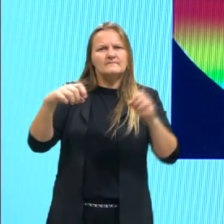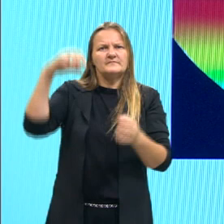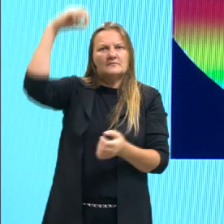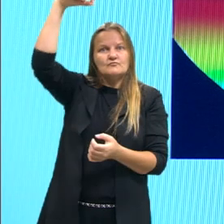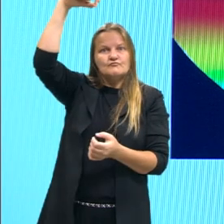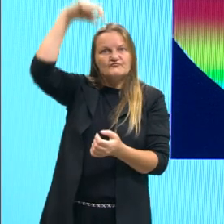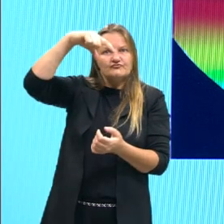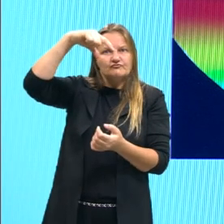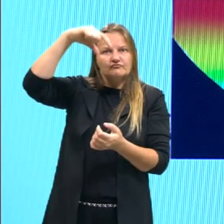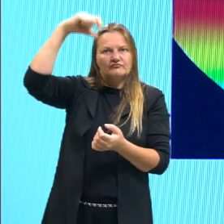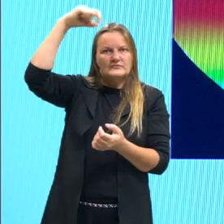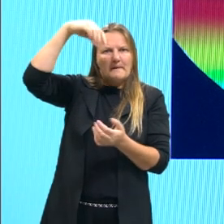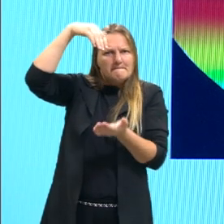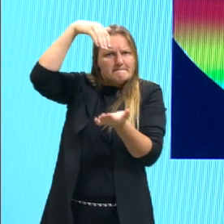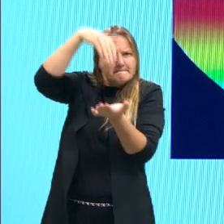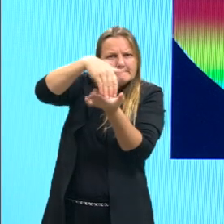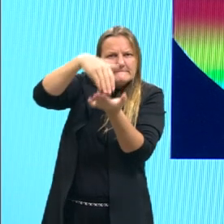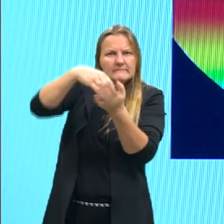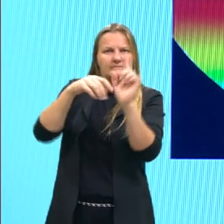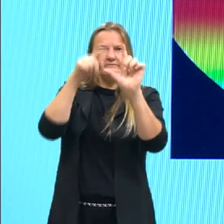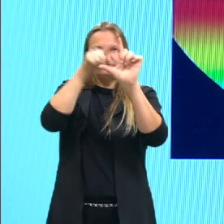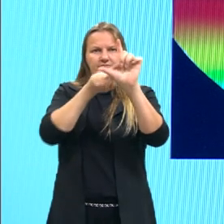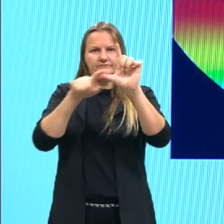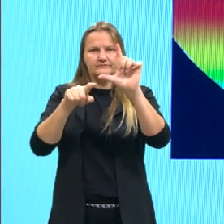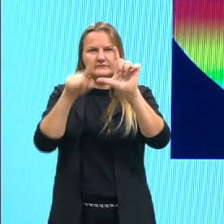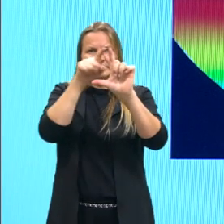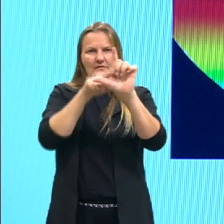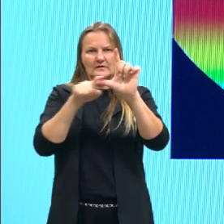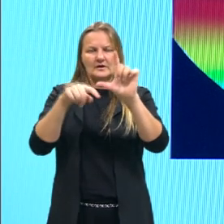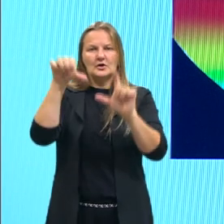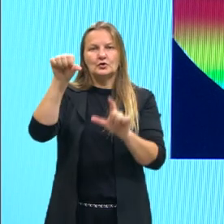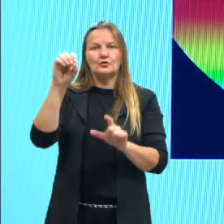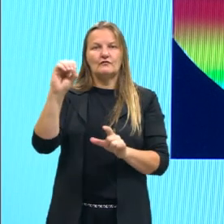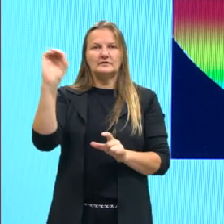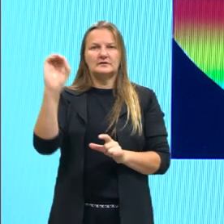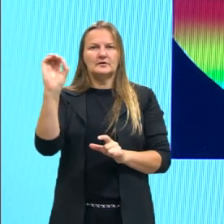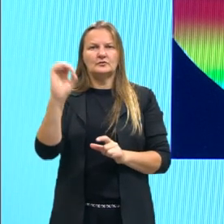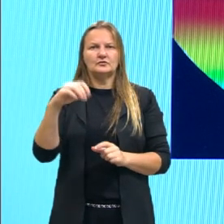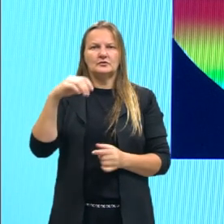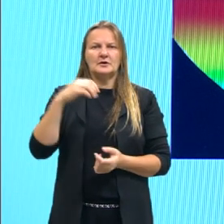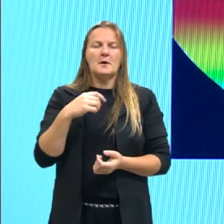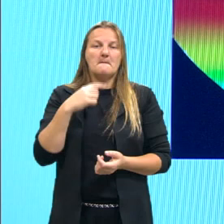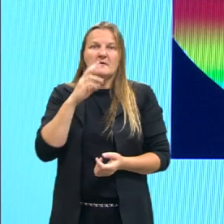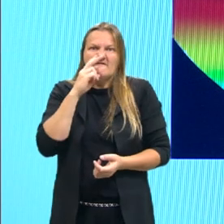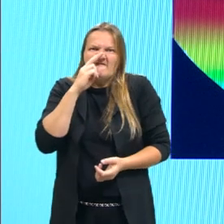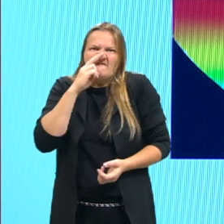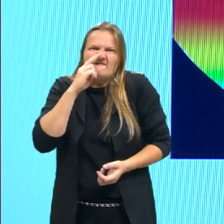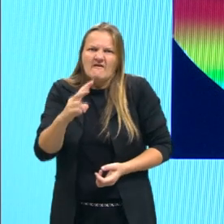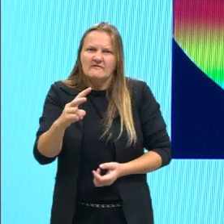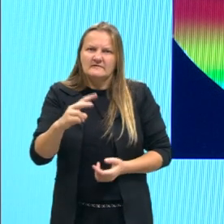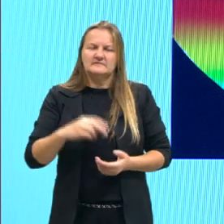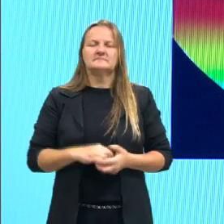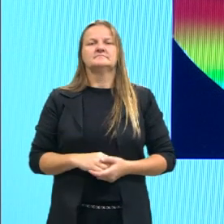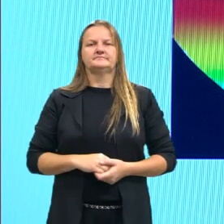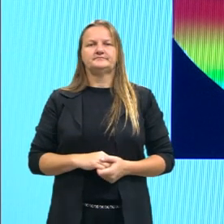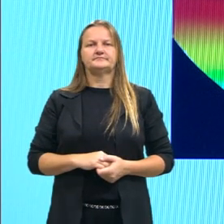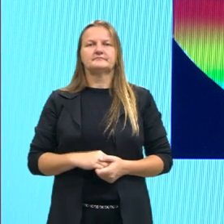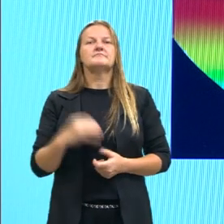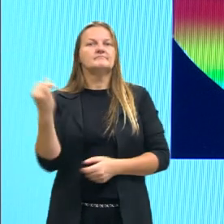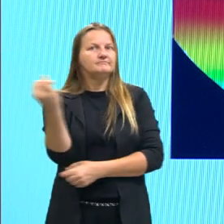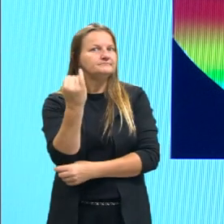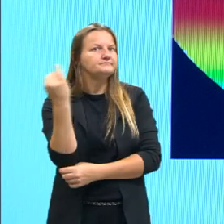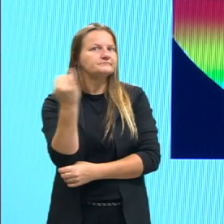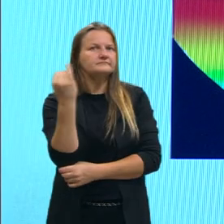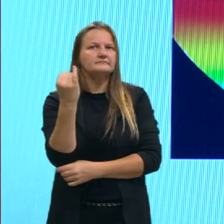famoso Sol apino, aquele reto, ângulo de 90 graus, a gente chama isso de Sol em Zenit, tá, gurizada, isso é importantíssimo, então se